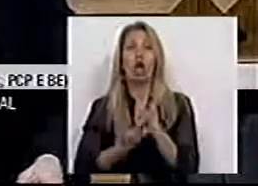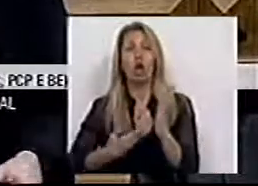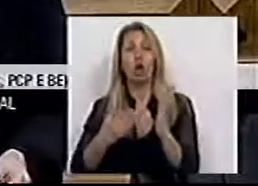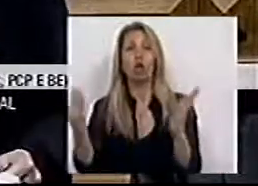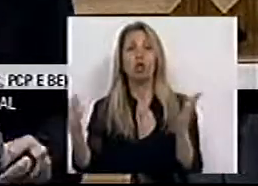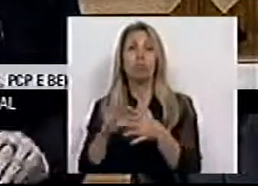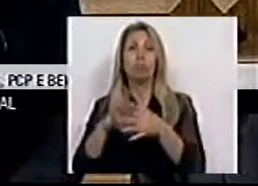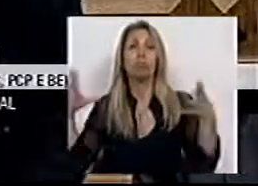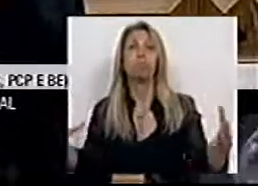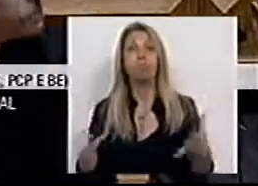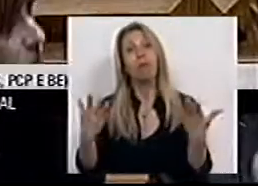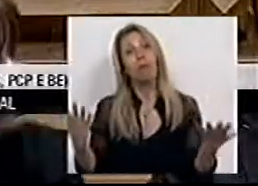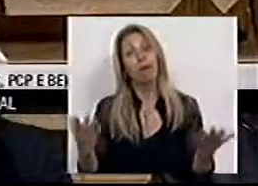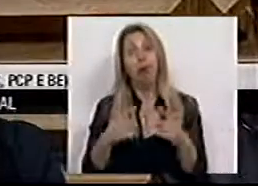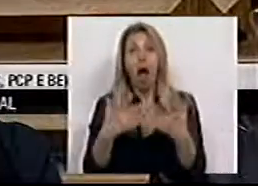está na hora de corrigirem o erro.